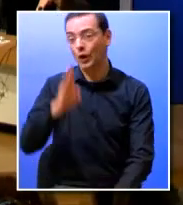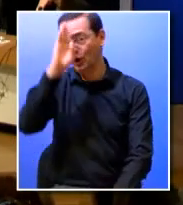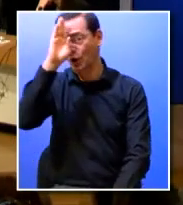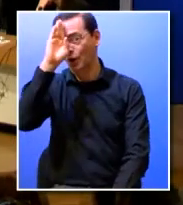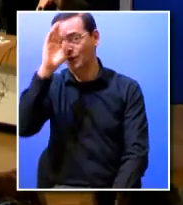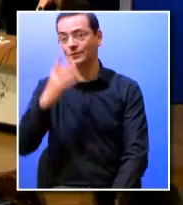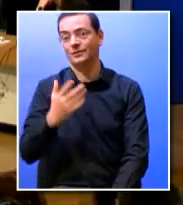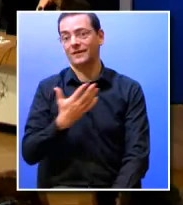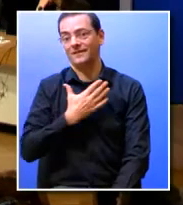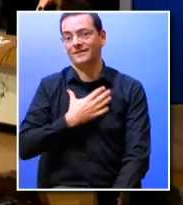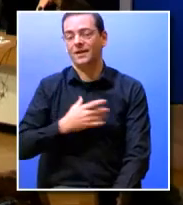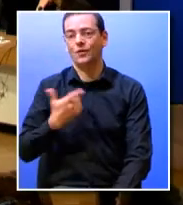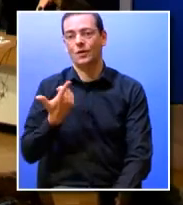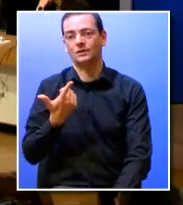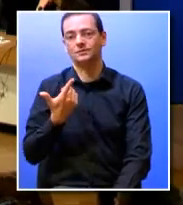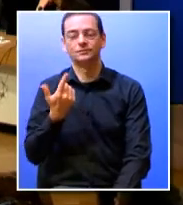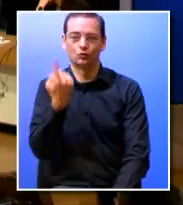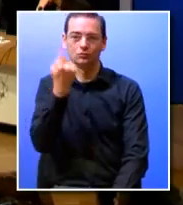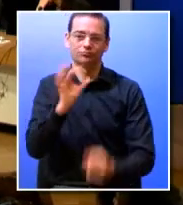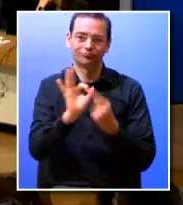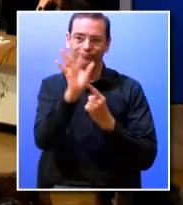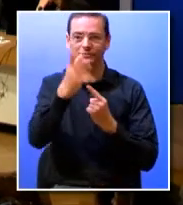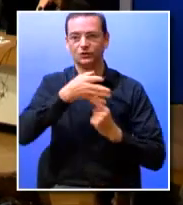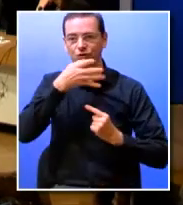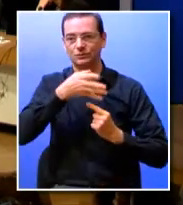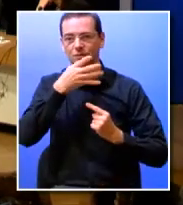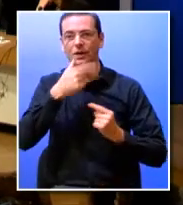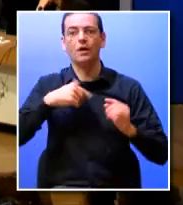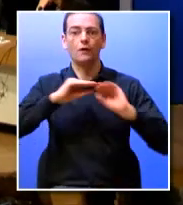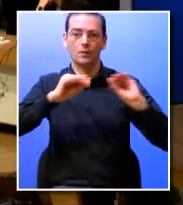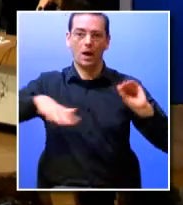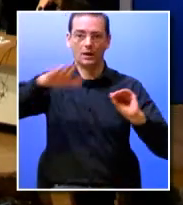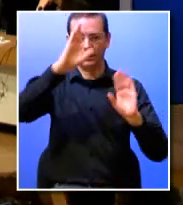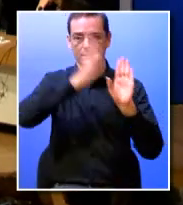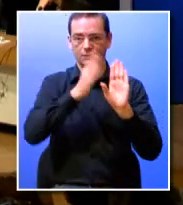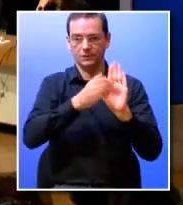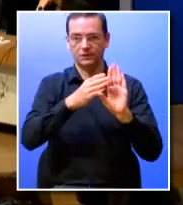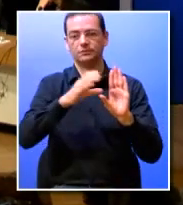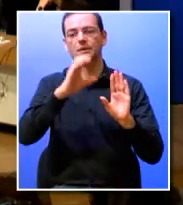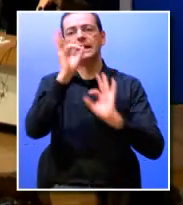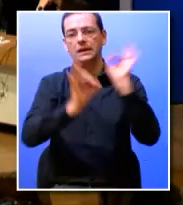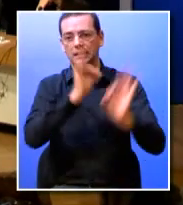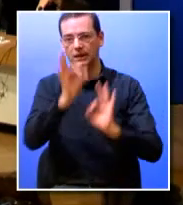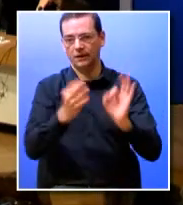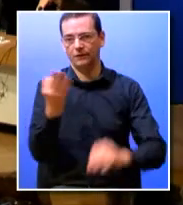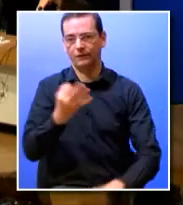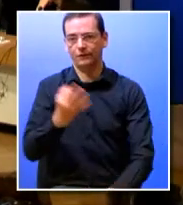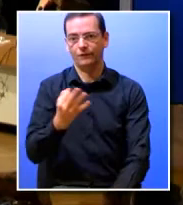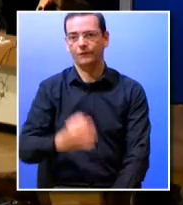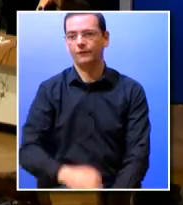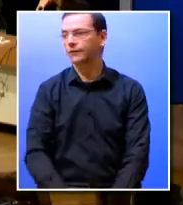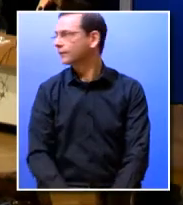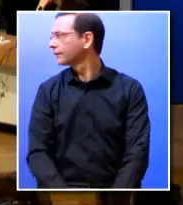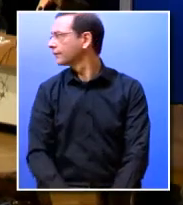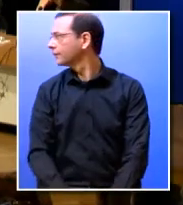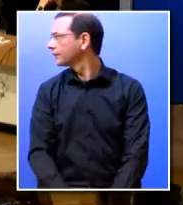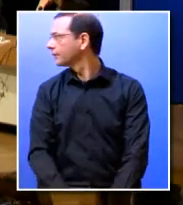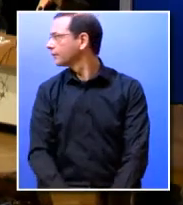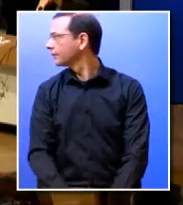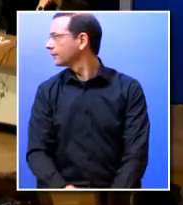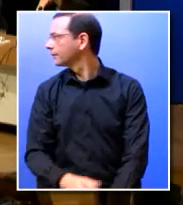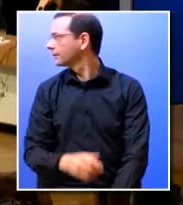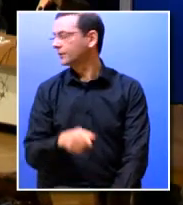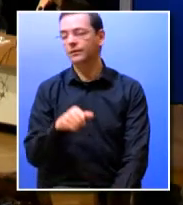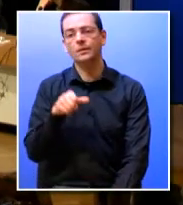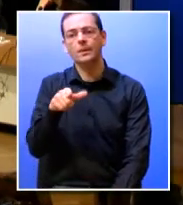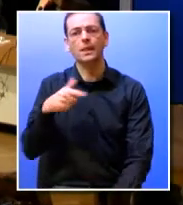uma pequena ressalva eu tenho a formação em psicologia clínica como a Silvia referiu e depois tenho mestrado em gestão mas eu